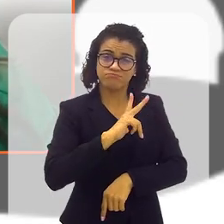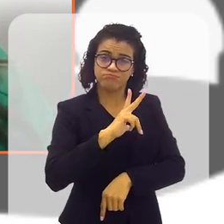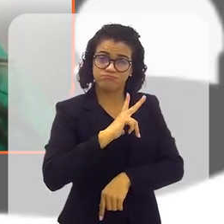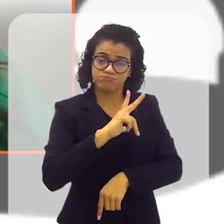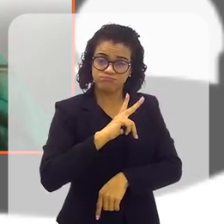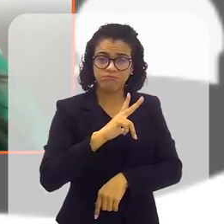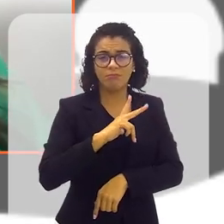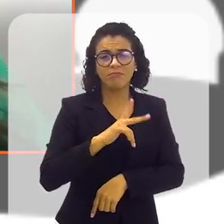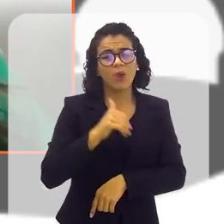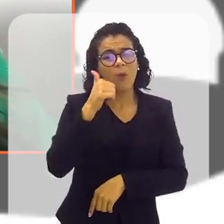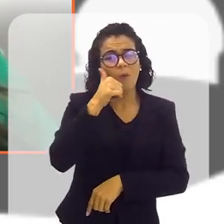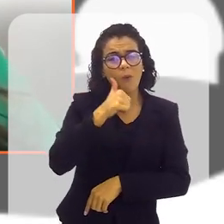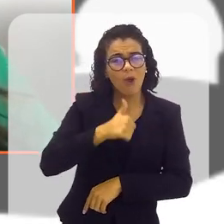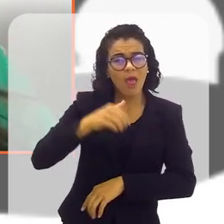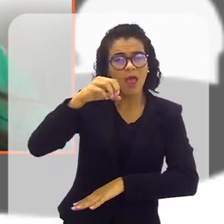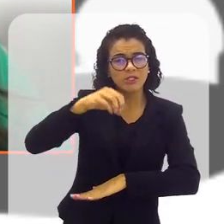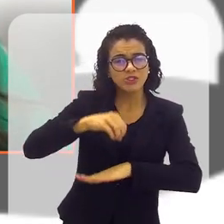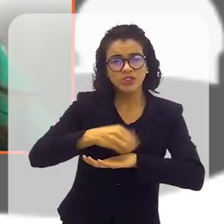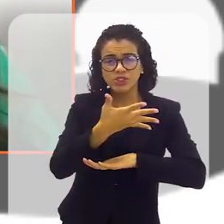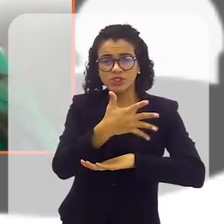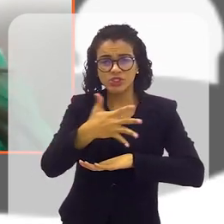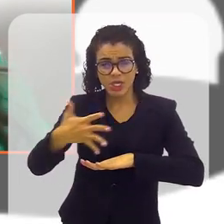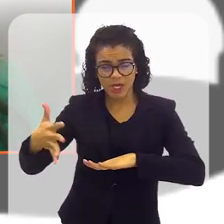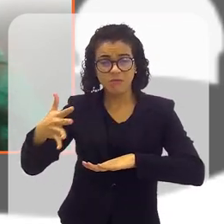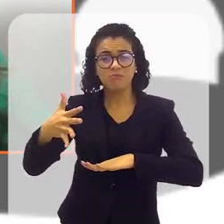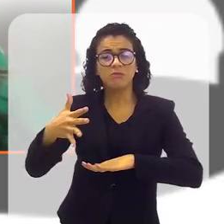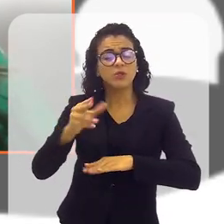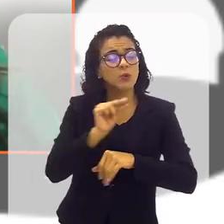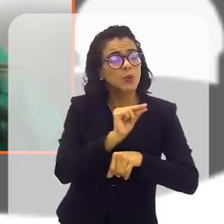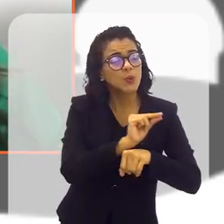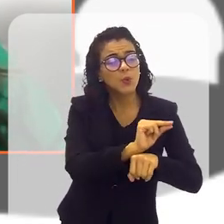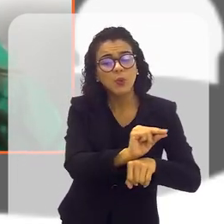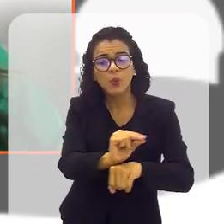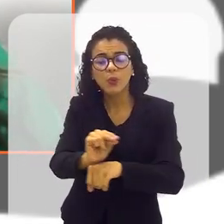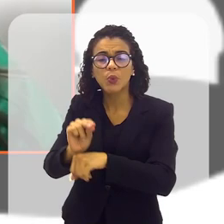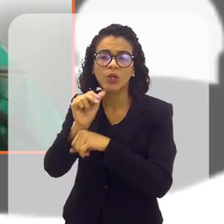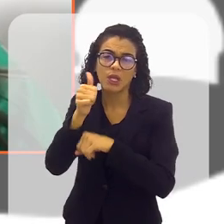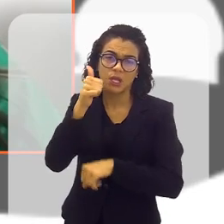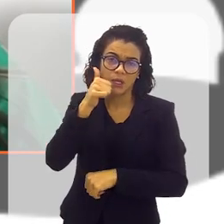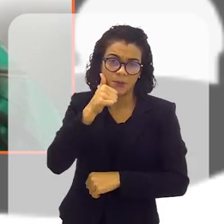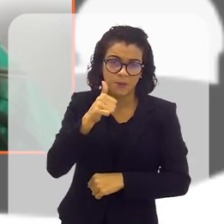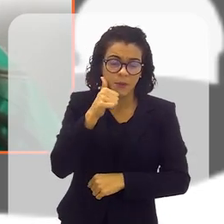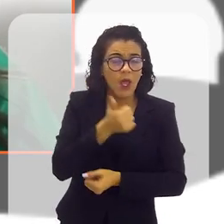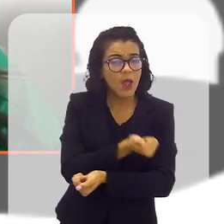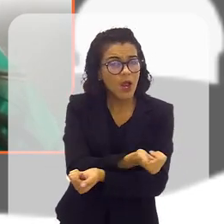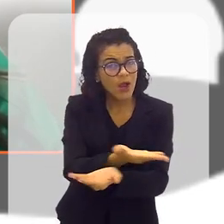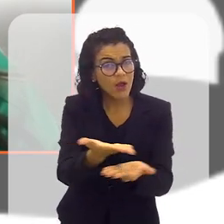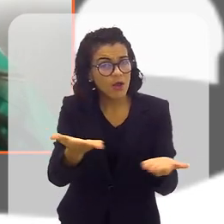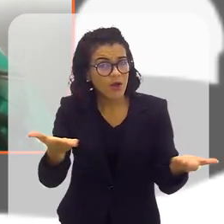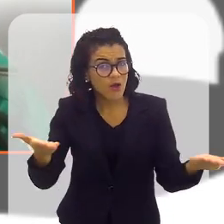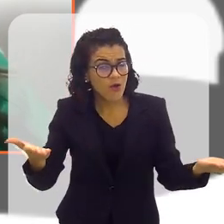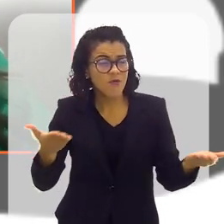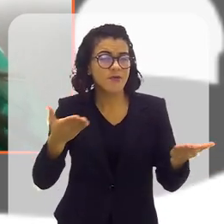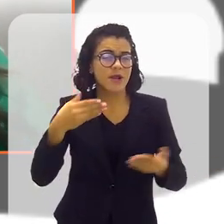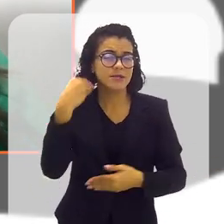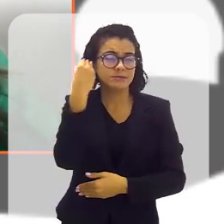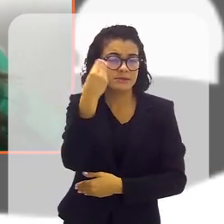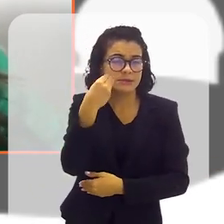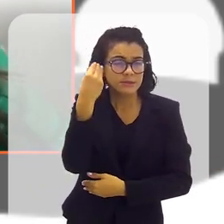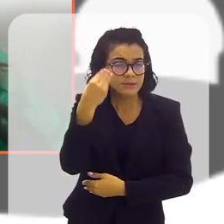então, o Lady Diamond, ele cuida da mulher como um todo, né? Ele oferece algumas